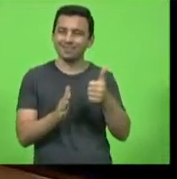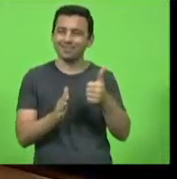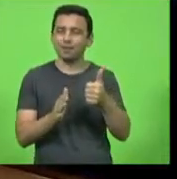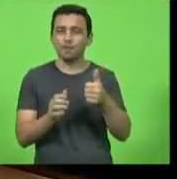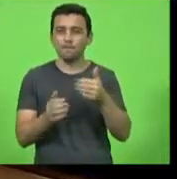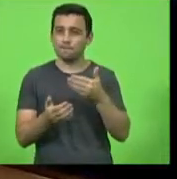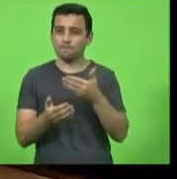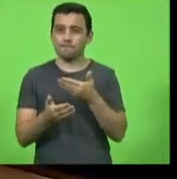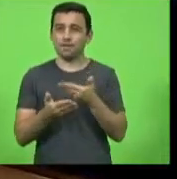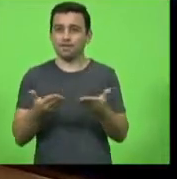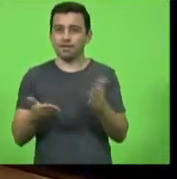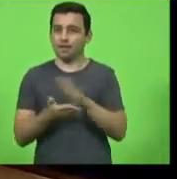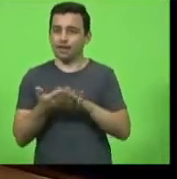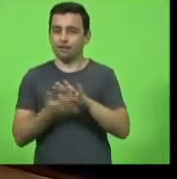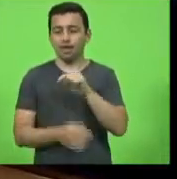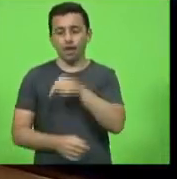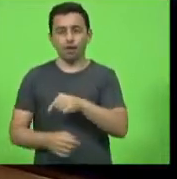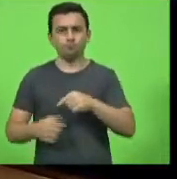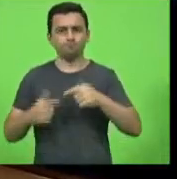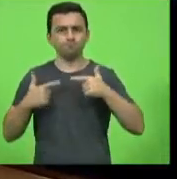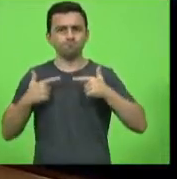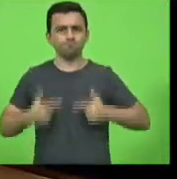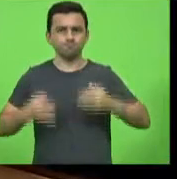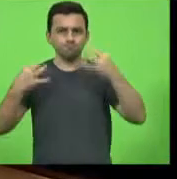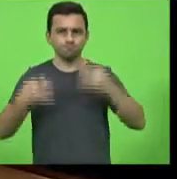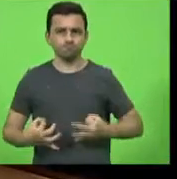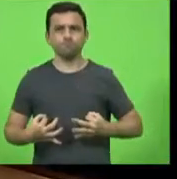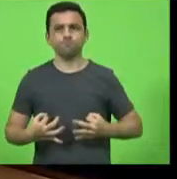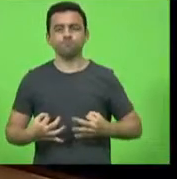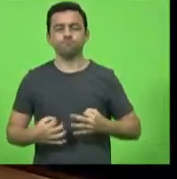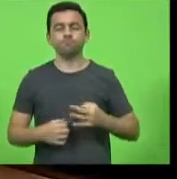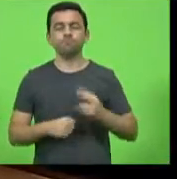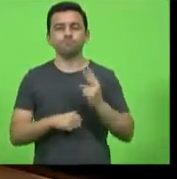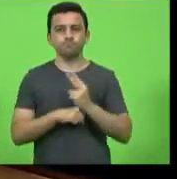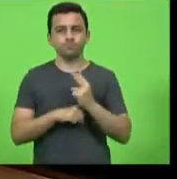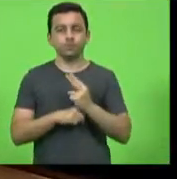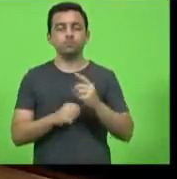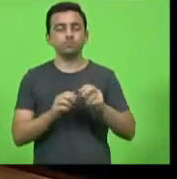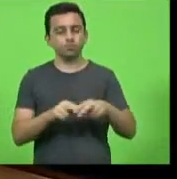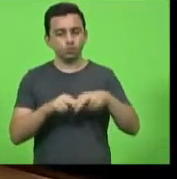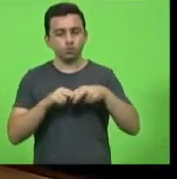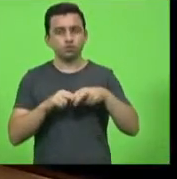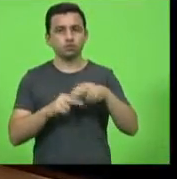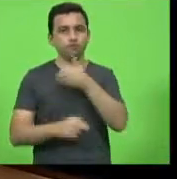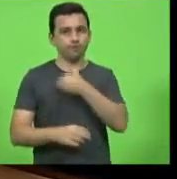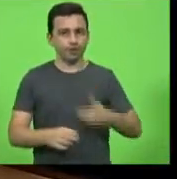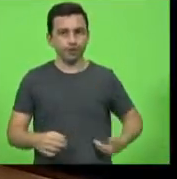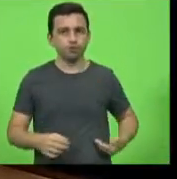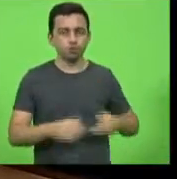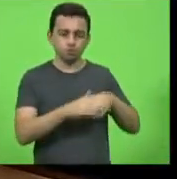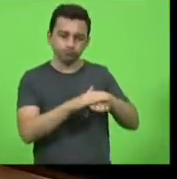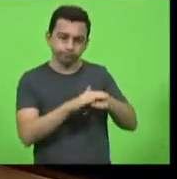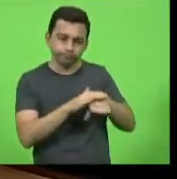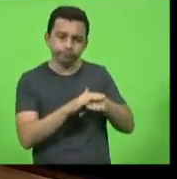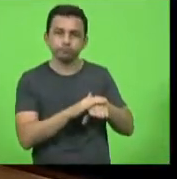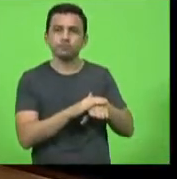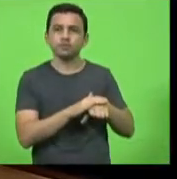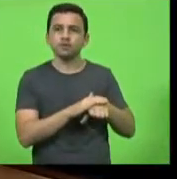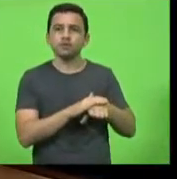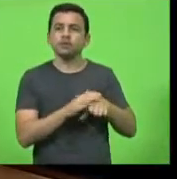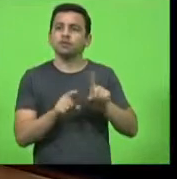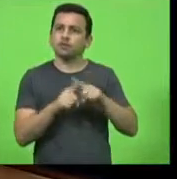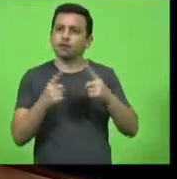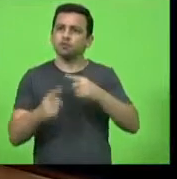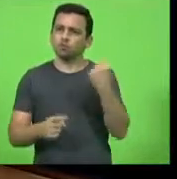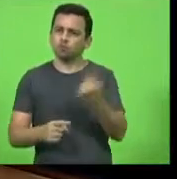efetivamente a imunização, por isso o governo cria essa reserva. Está sendo feito todo um esforço no sentido